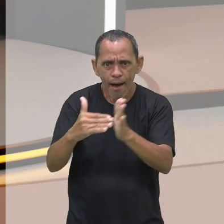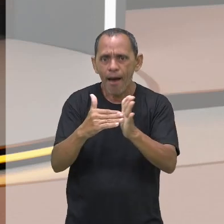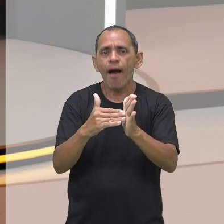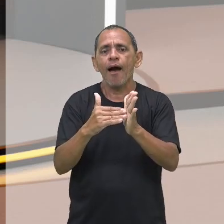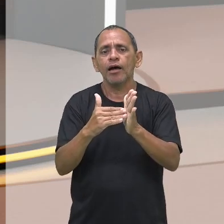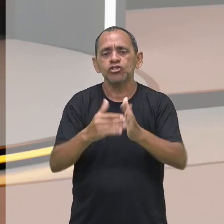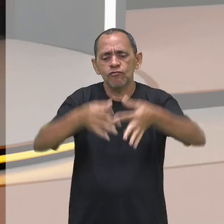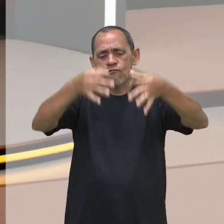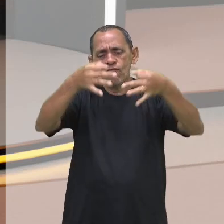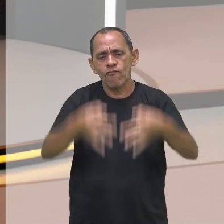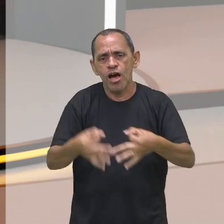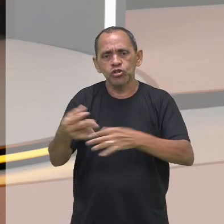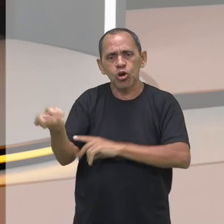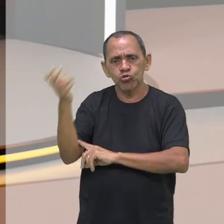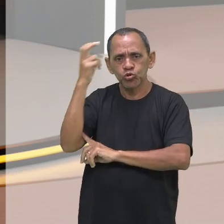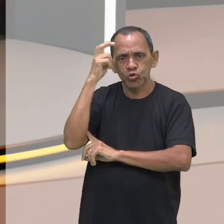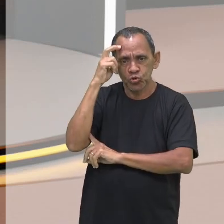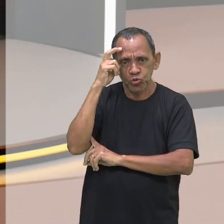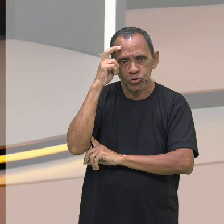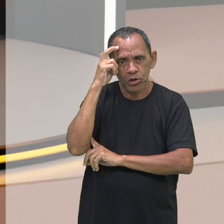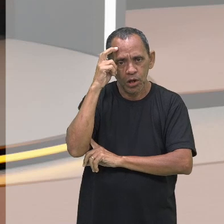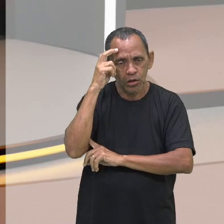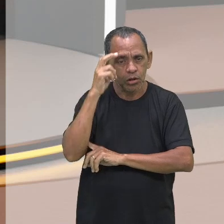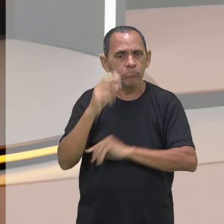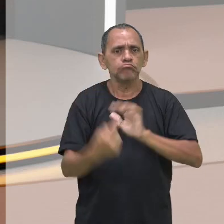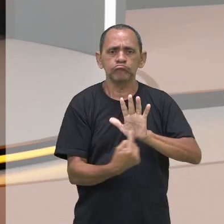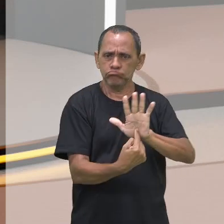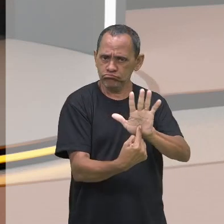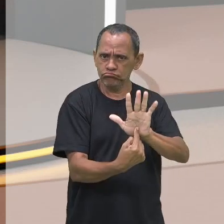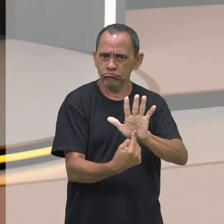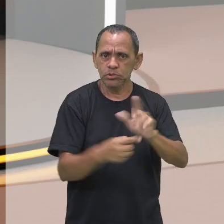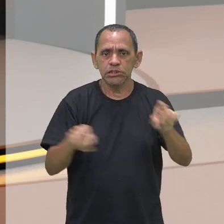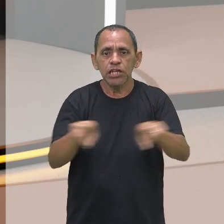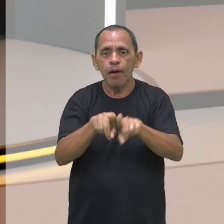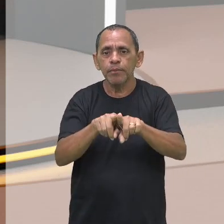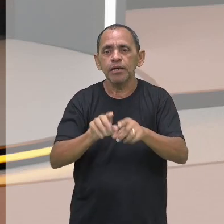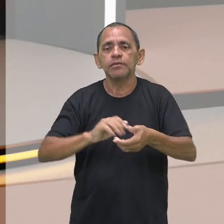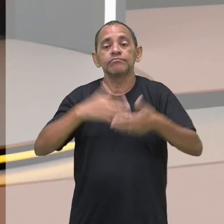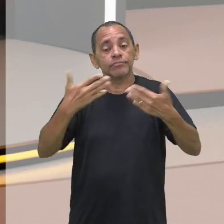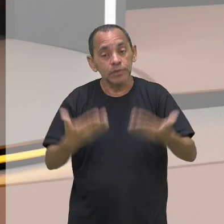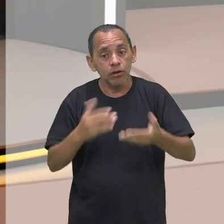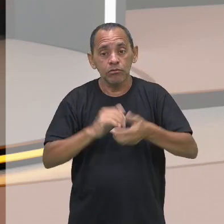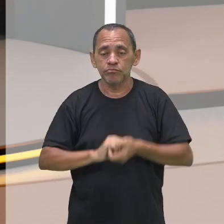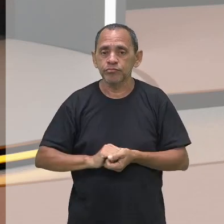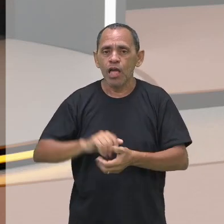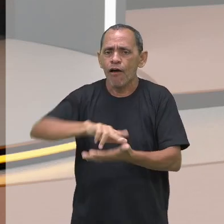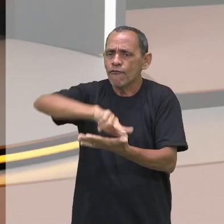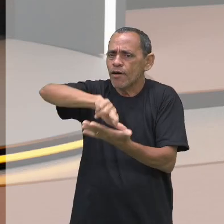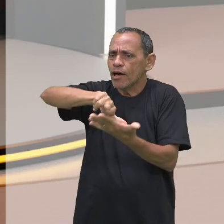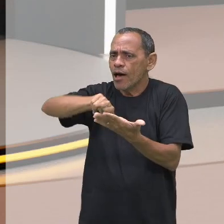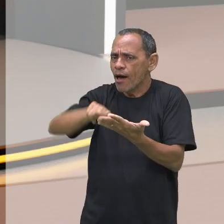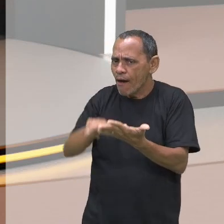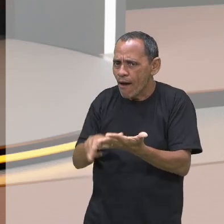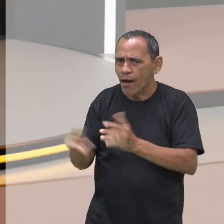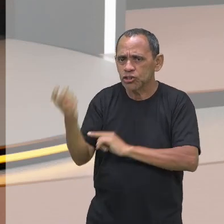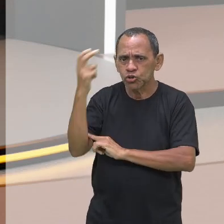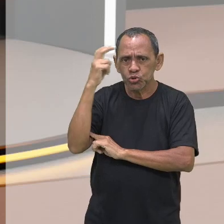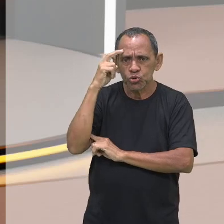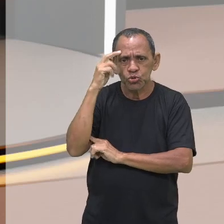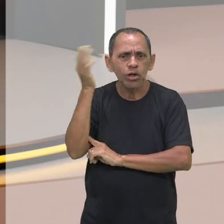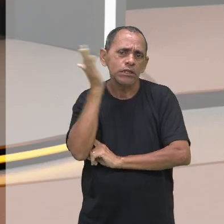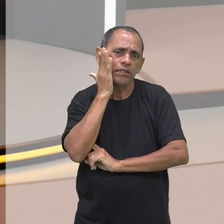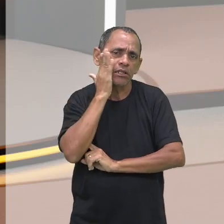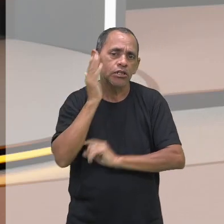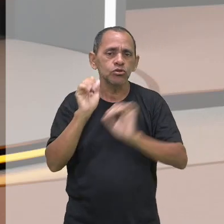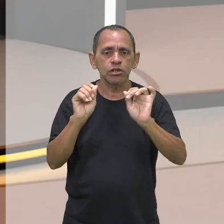exata cultura dada. É assim que a diversidade cultural vai entender